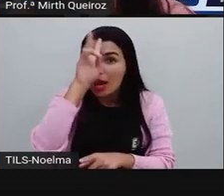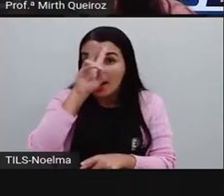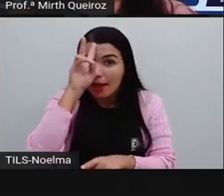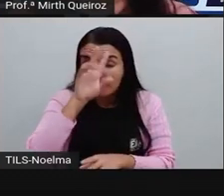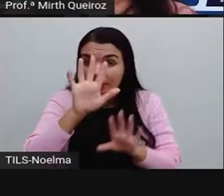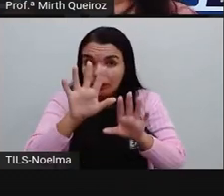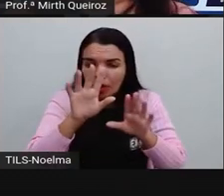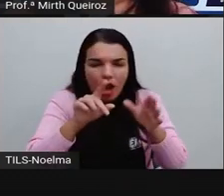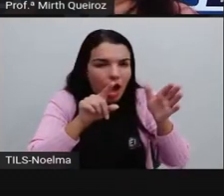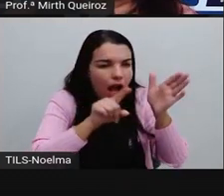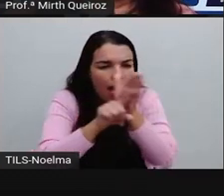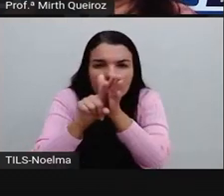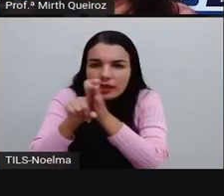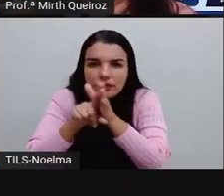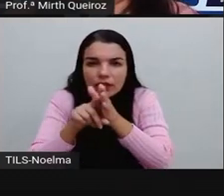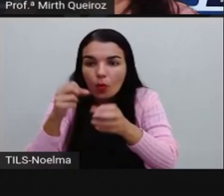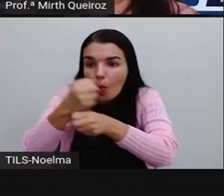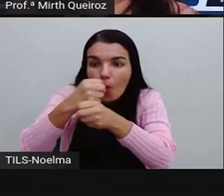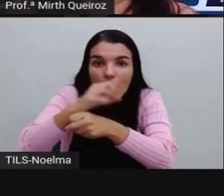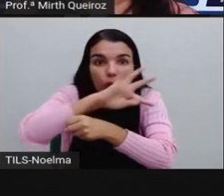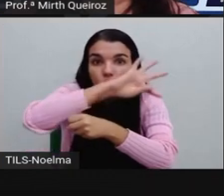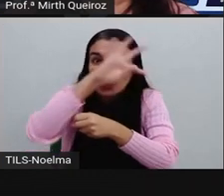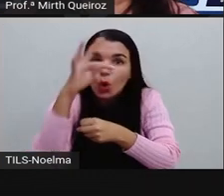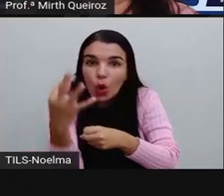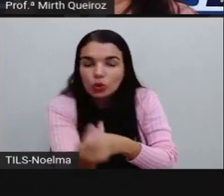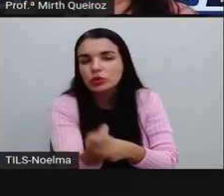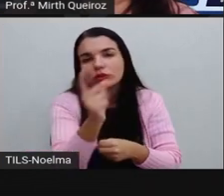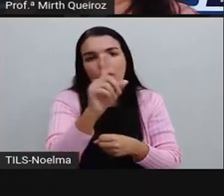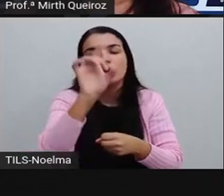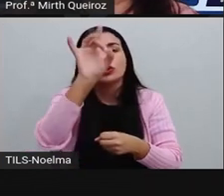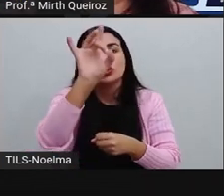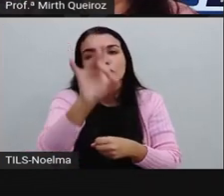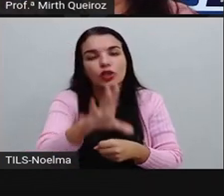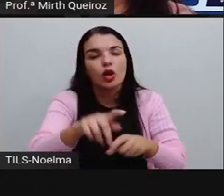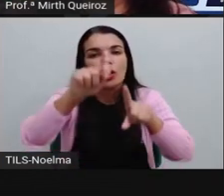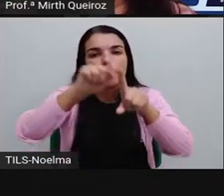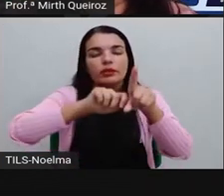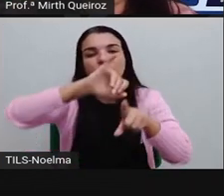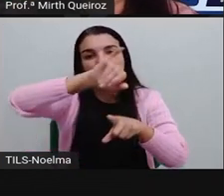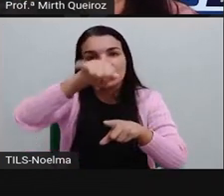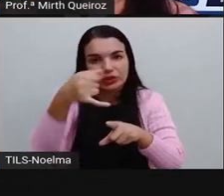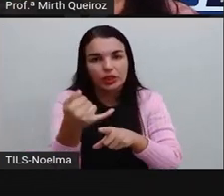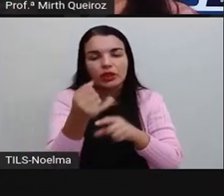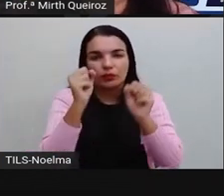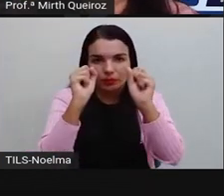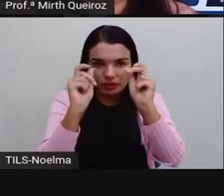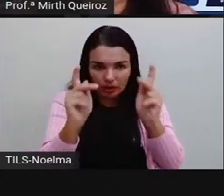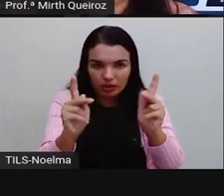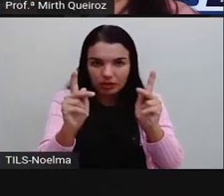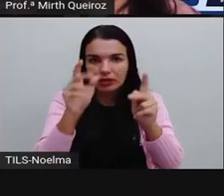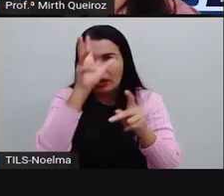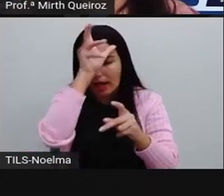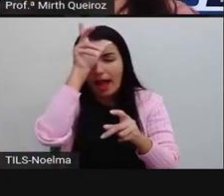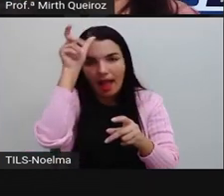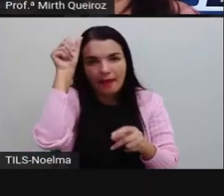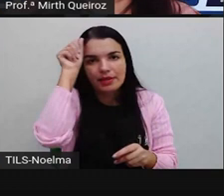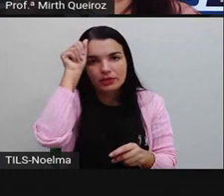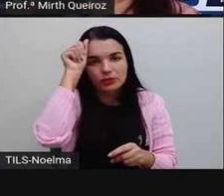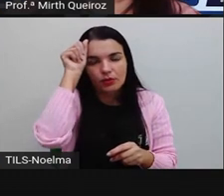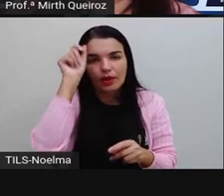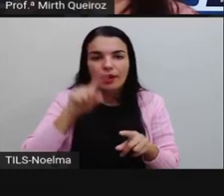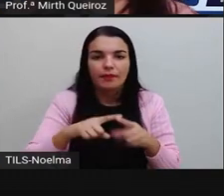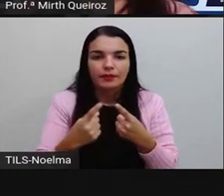estamos analisando todo ano. Nós estamos analisando desmatamento em janeiro, certo? Na Amazônia. Então,